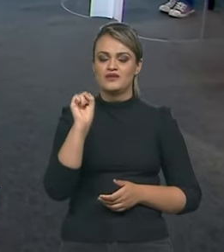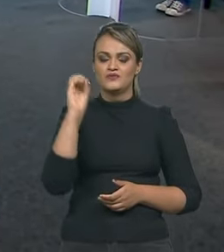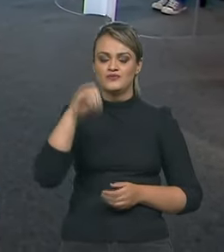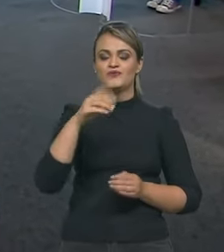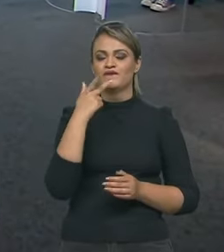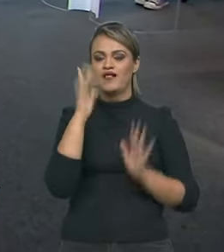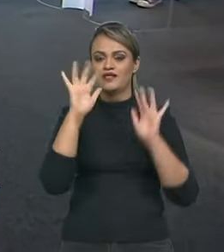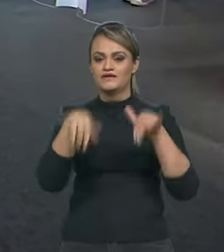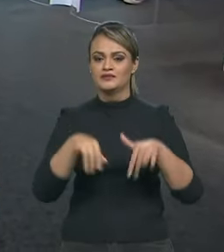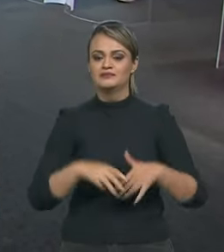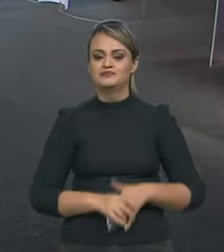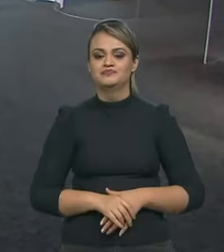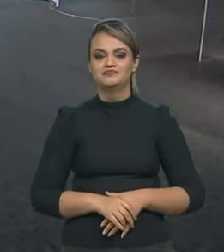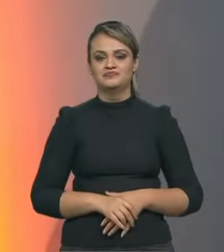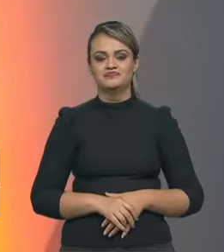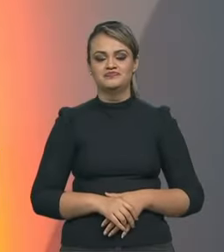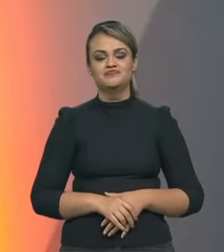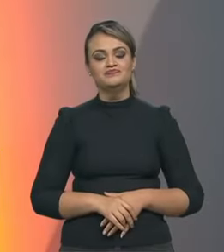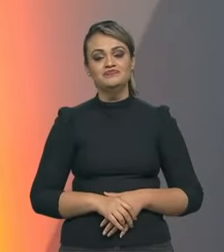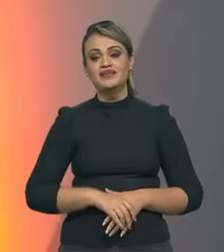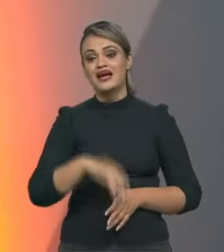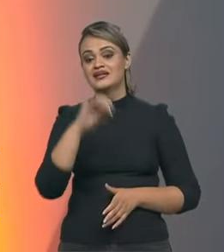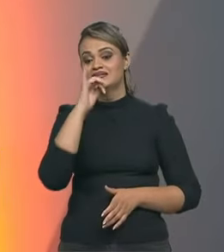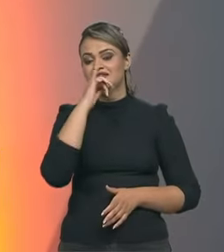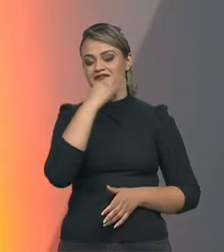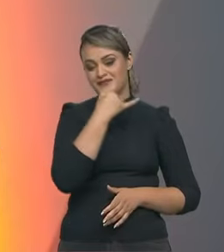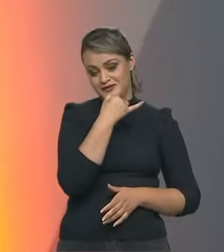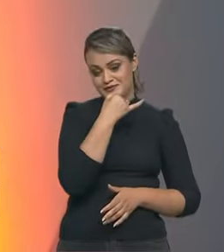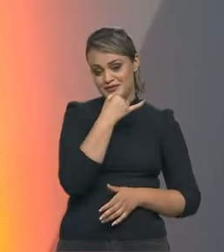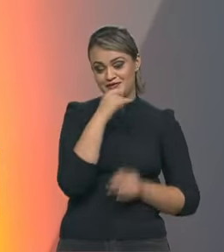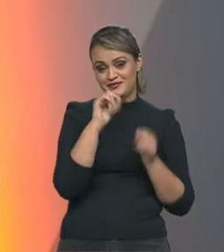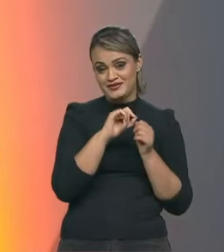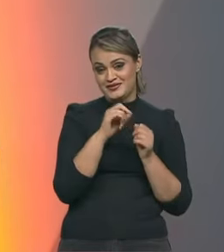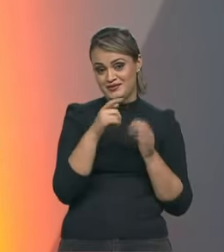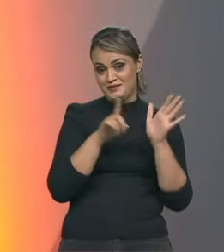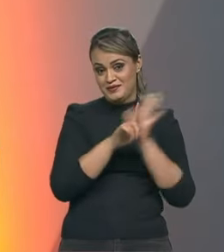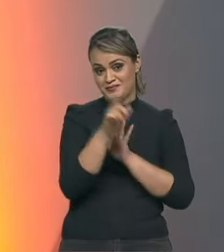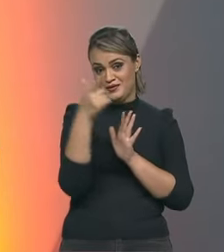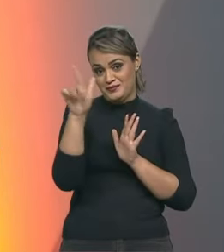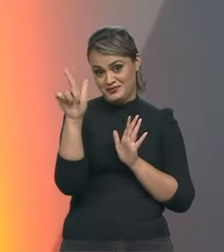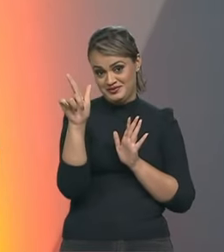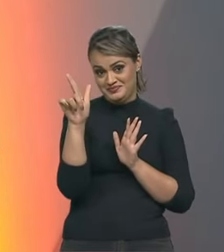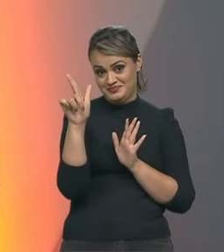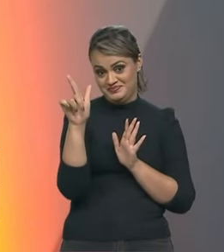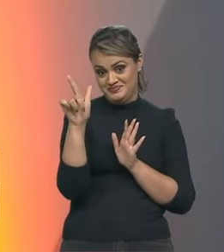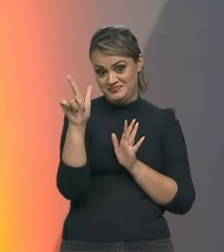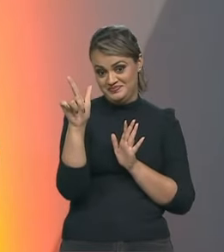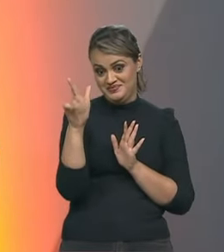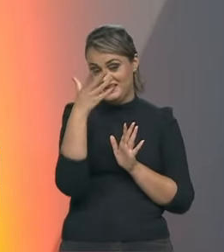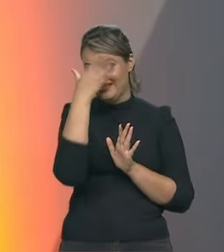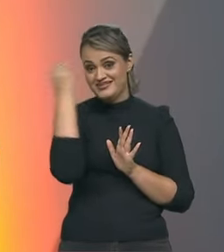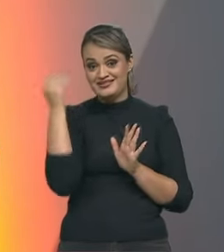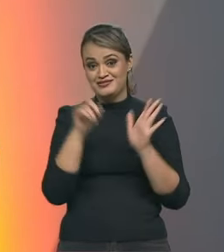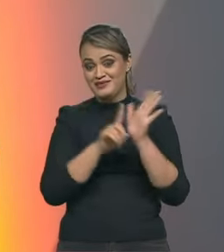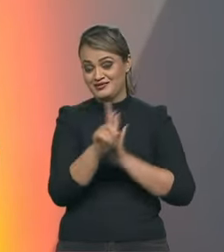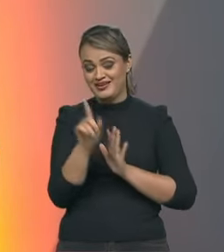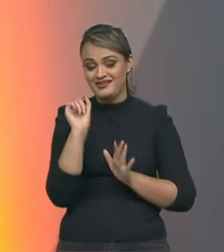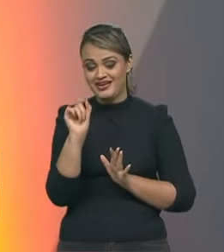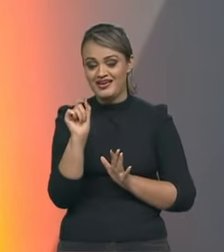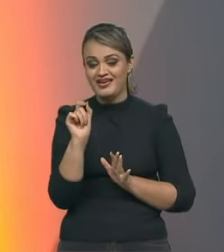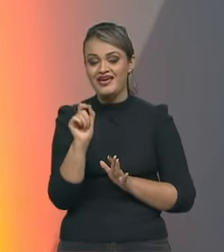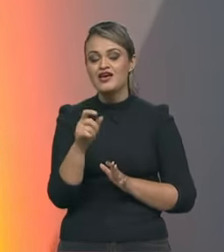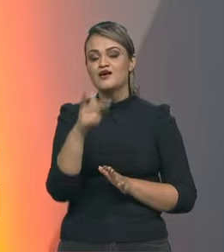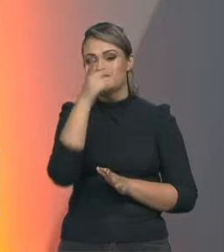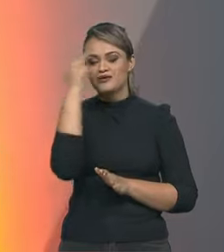no programa eu quero infelizmente eu vou quebrar o protocolo porque eu tenho que perguntar o que eu disse que perguntaria no começo e acabaria me perguntando qual o